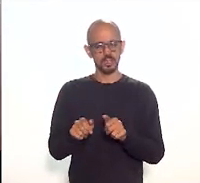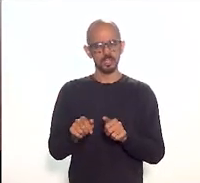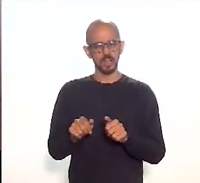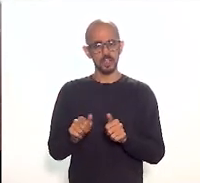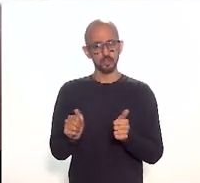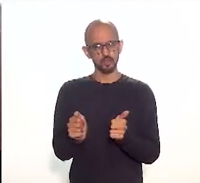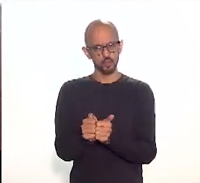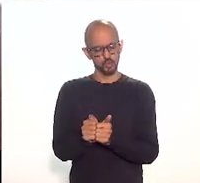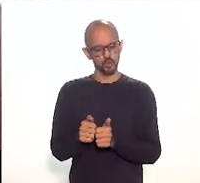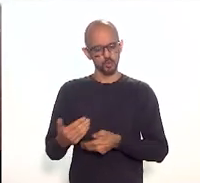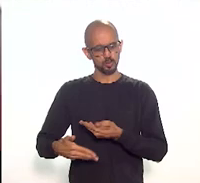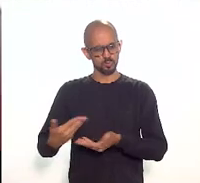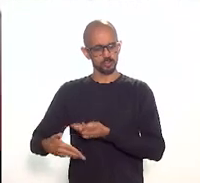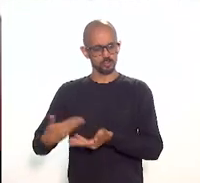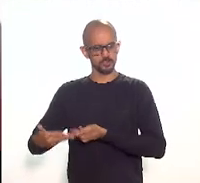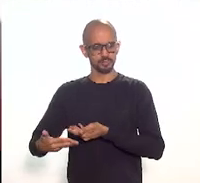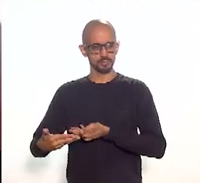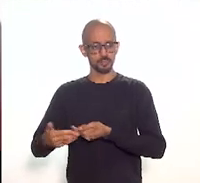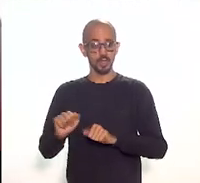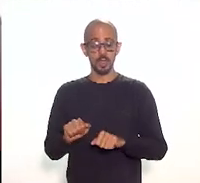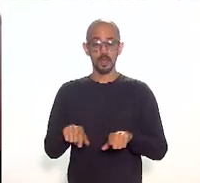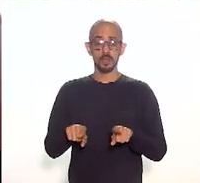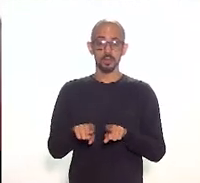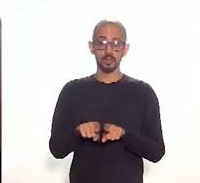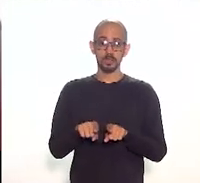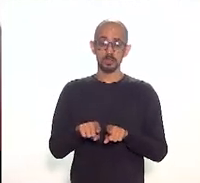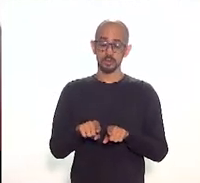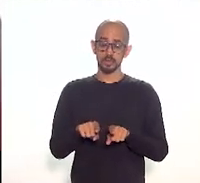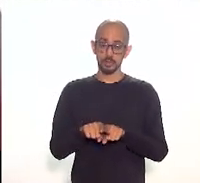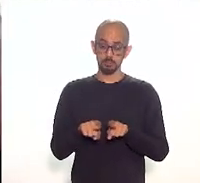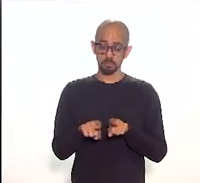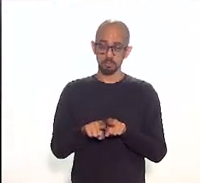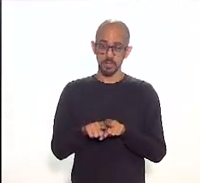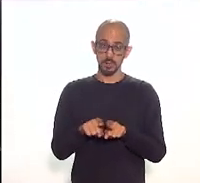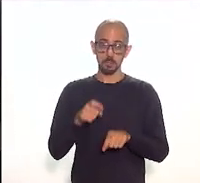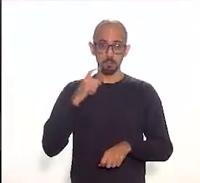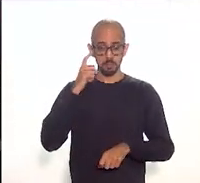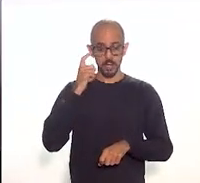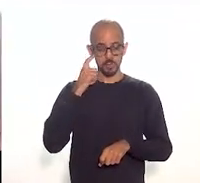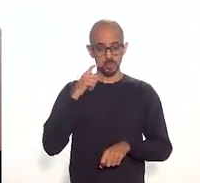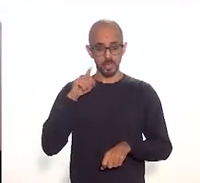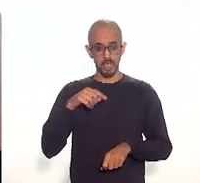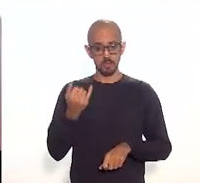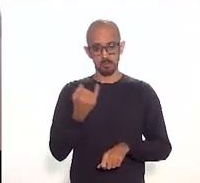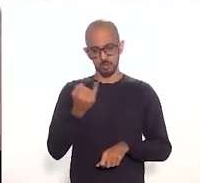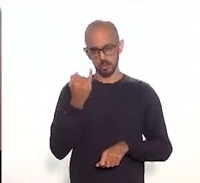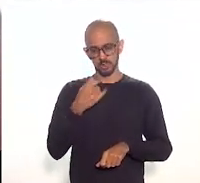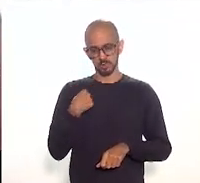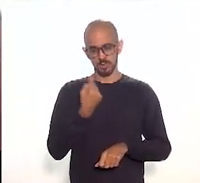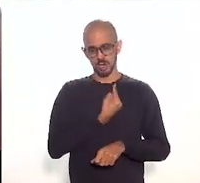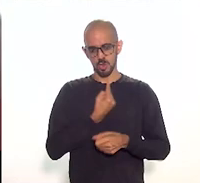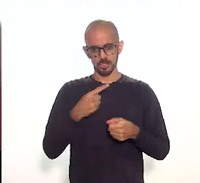e achamos que é importantíssimo esse tipo de turismo para a cidade.